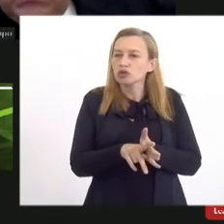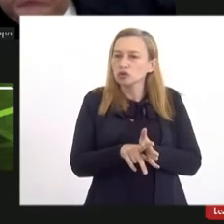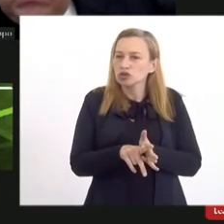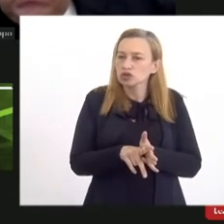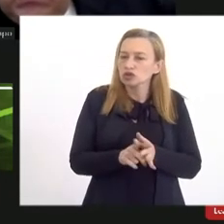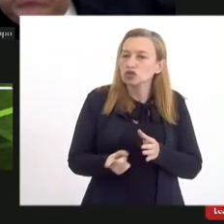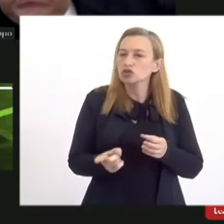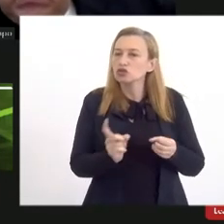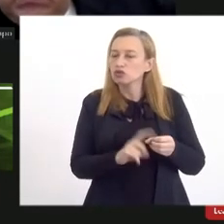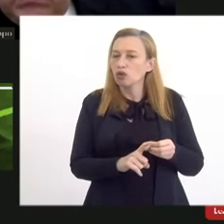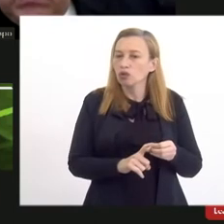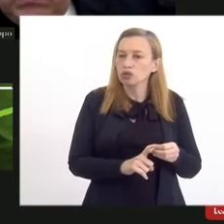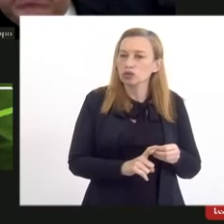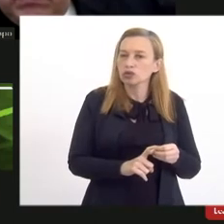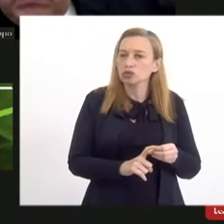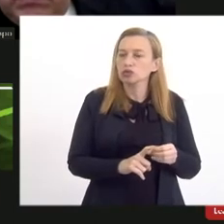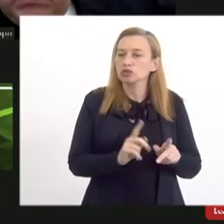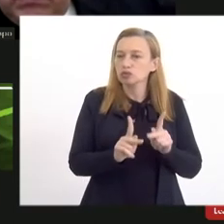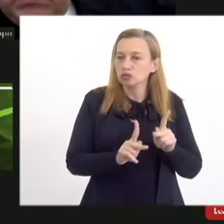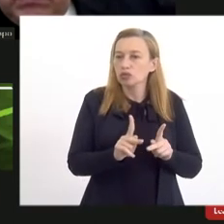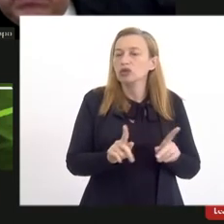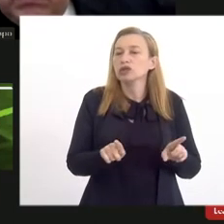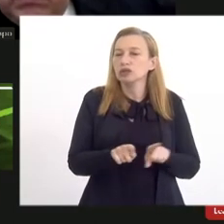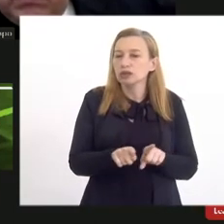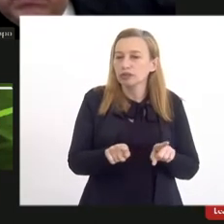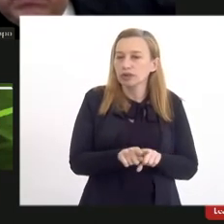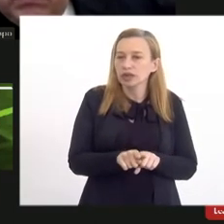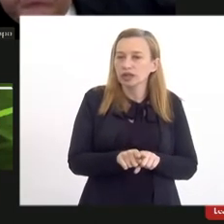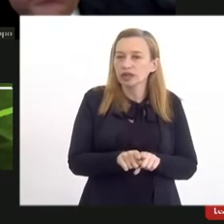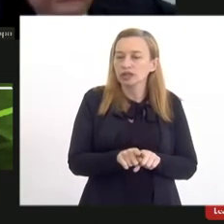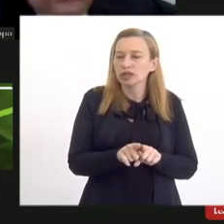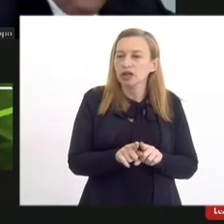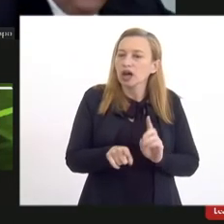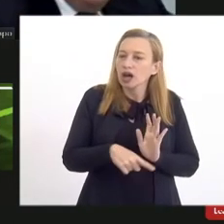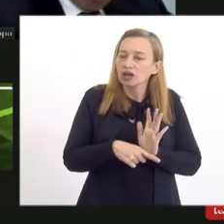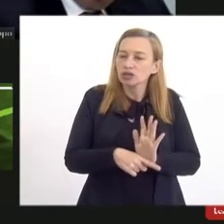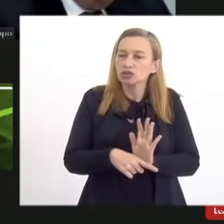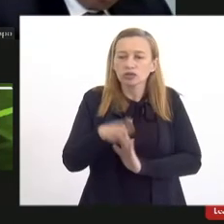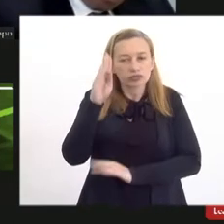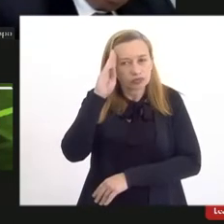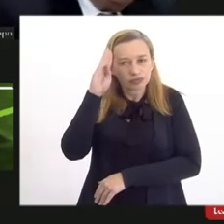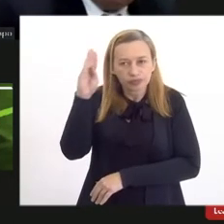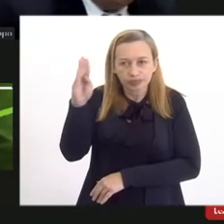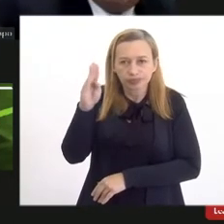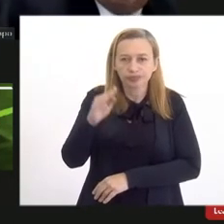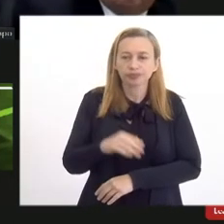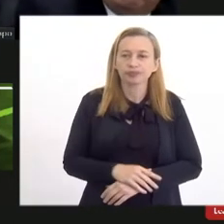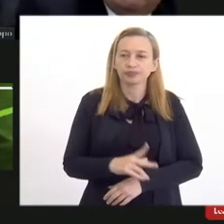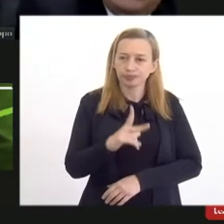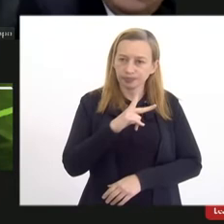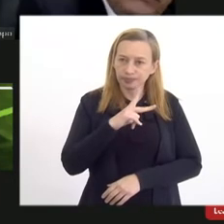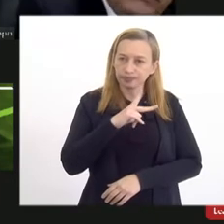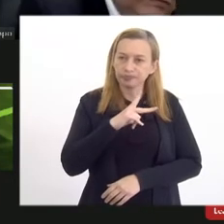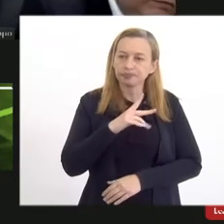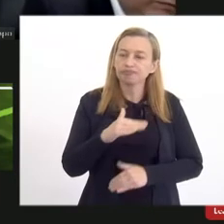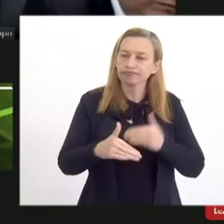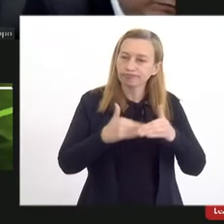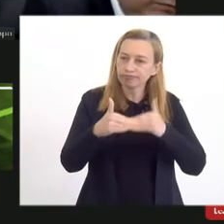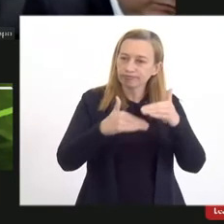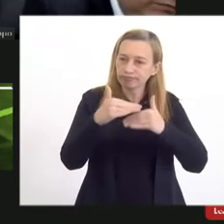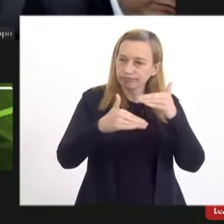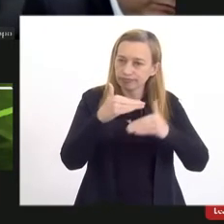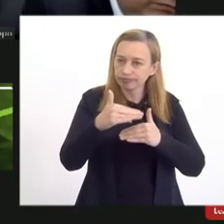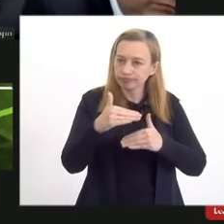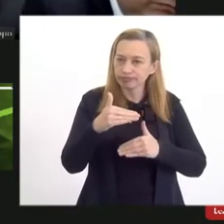retomada do público e mais contribuições fundamentais para o próprio desenvolvimento